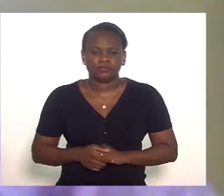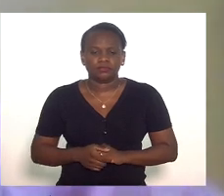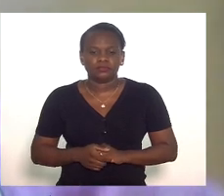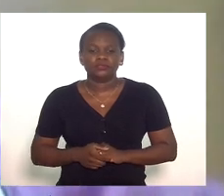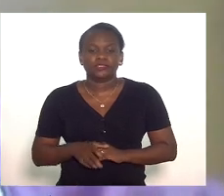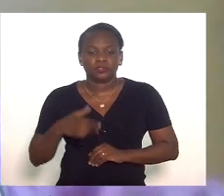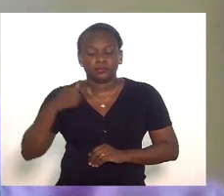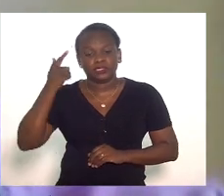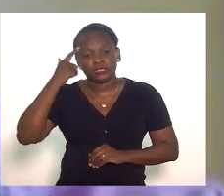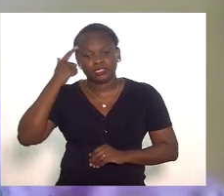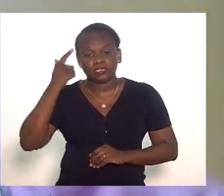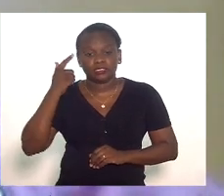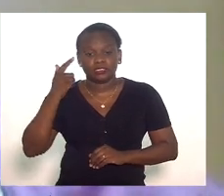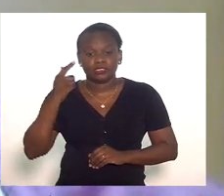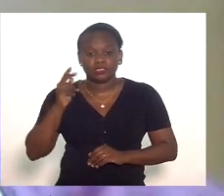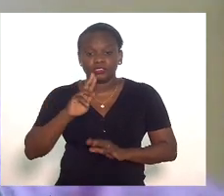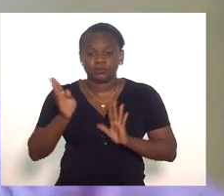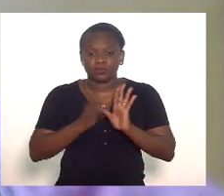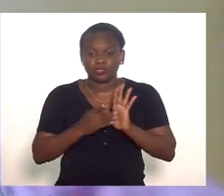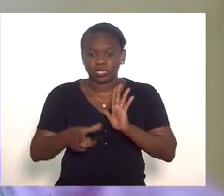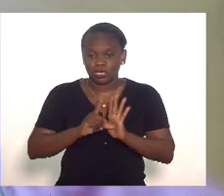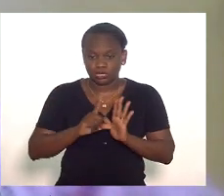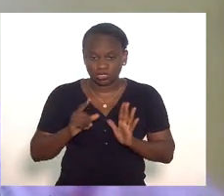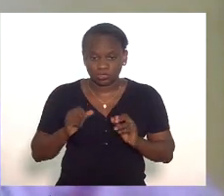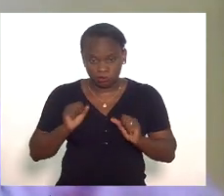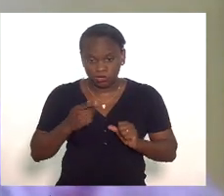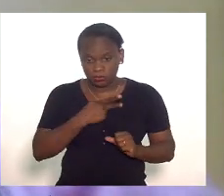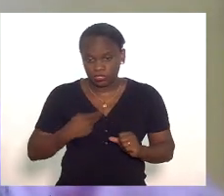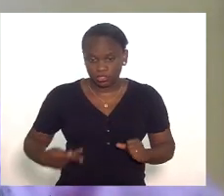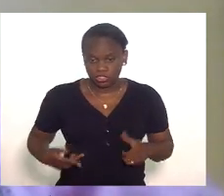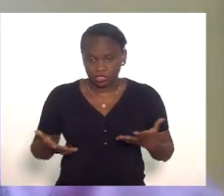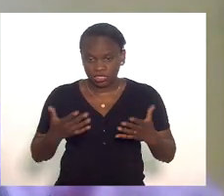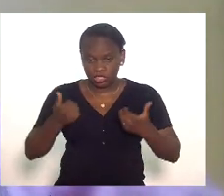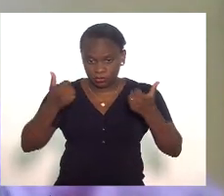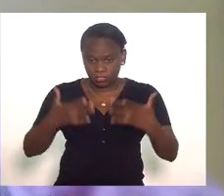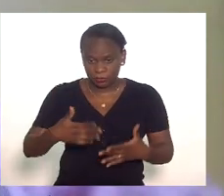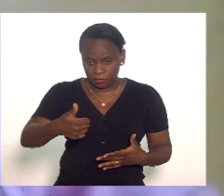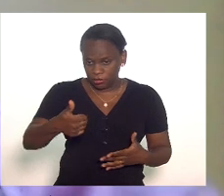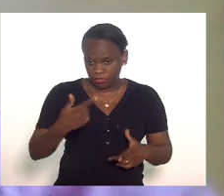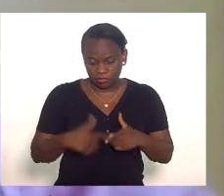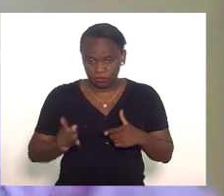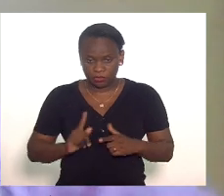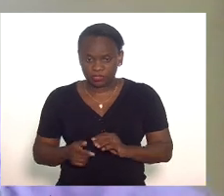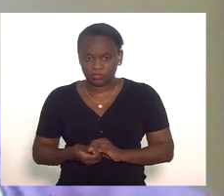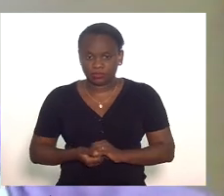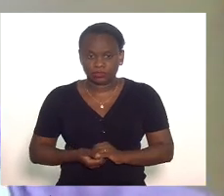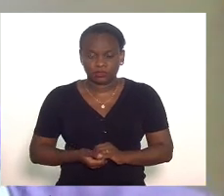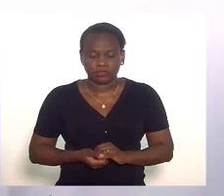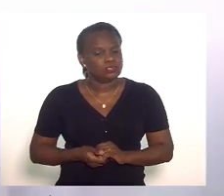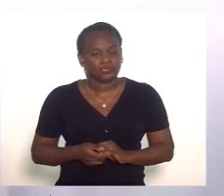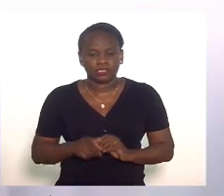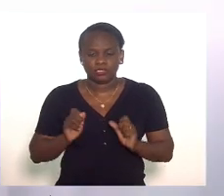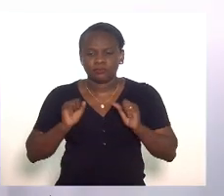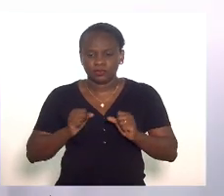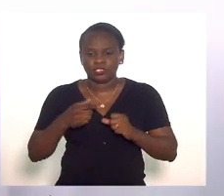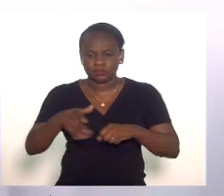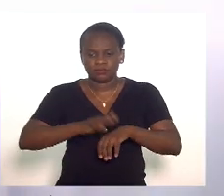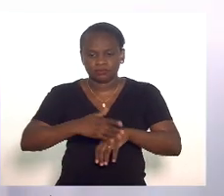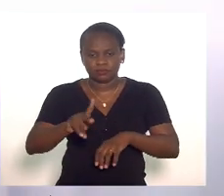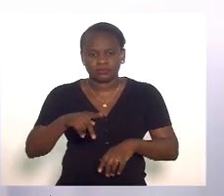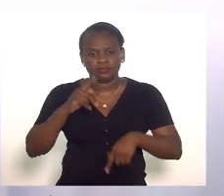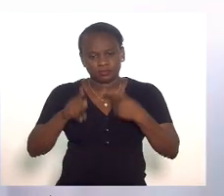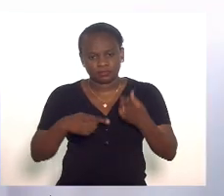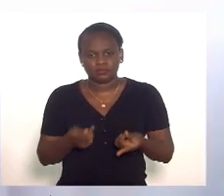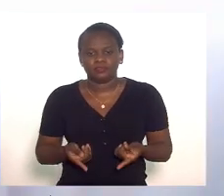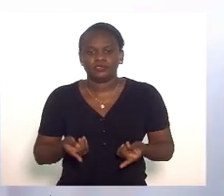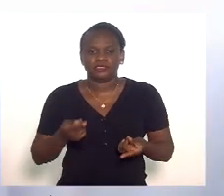eu achei que a senhora estivesse inscrita antes de mim eu posso presidir se a senhora quiser falar antes de mim não tem problema não pode falar presidente aí